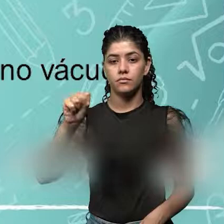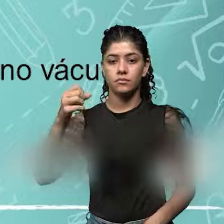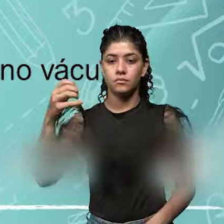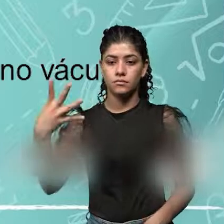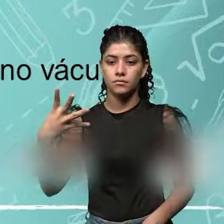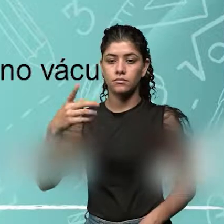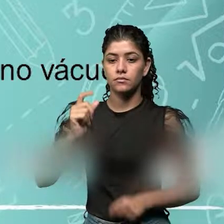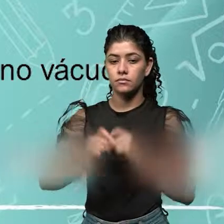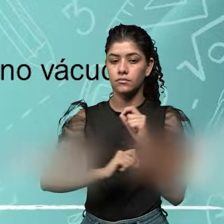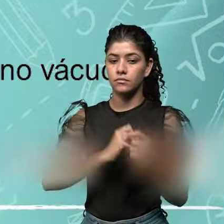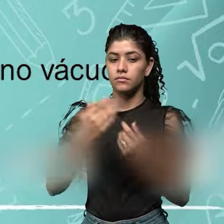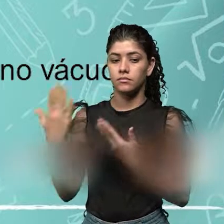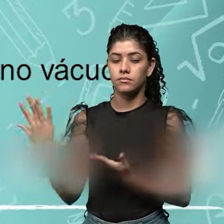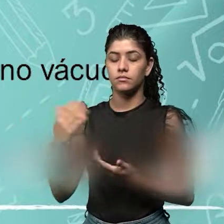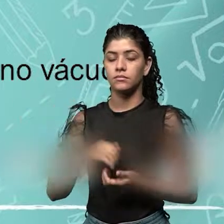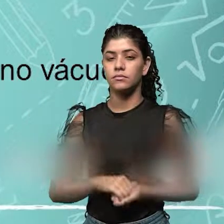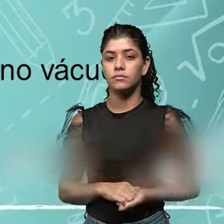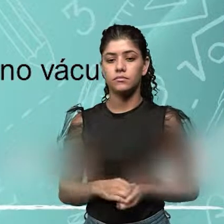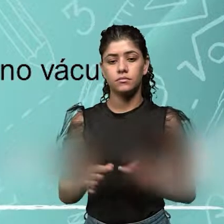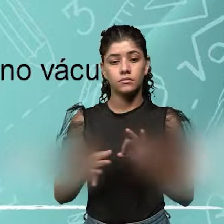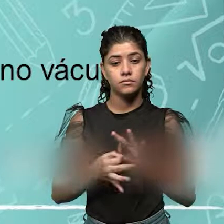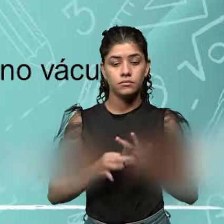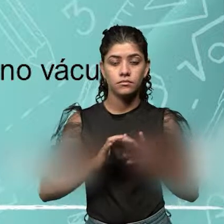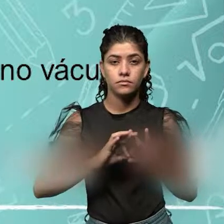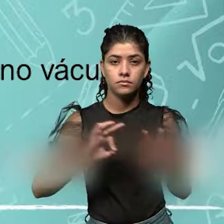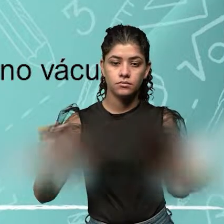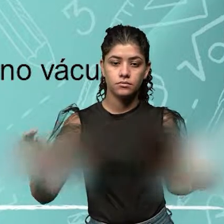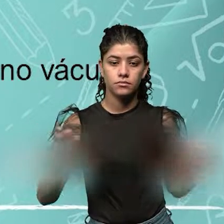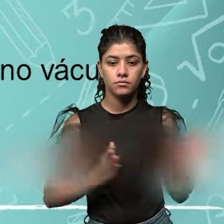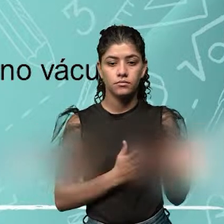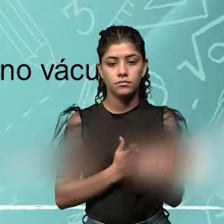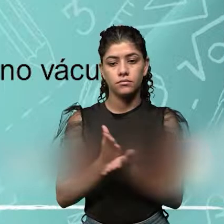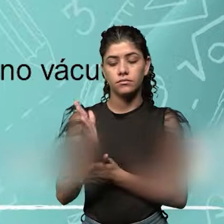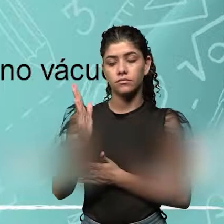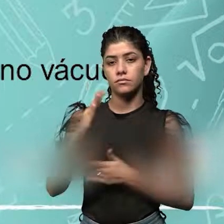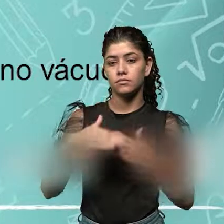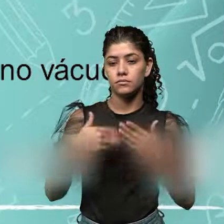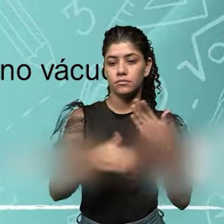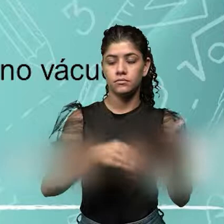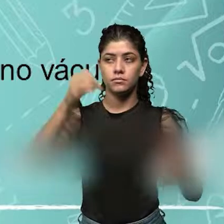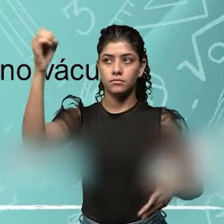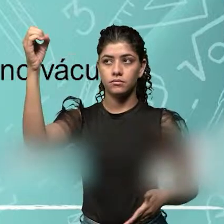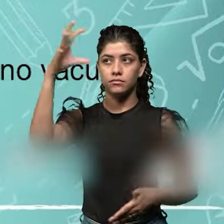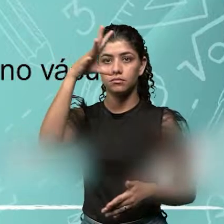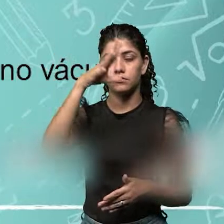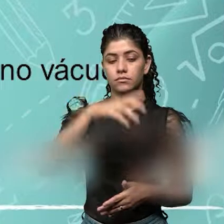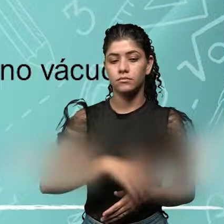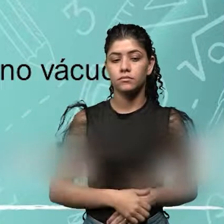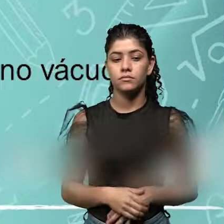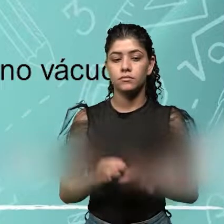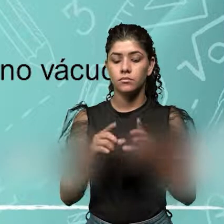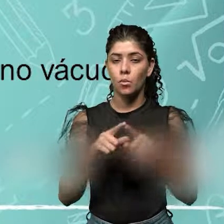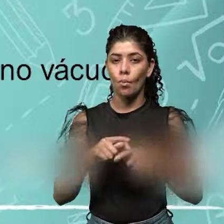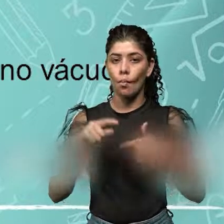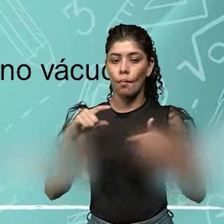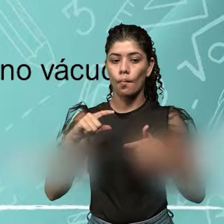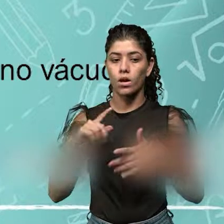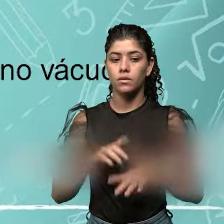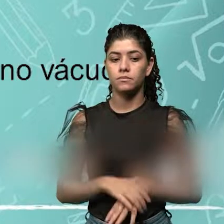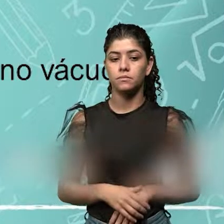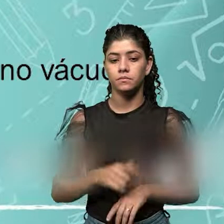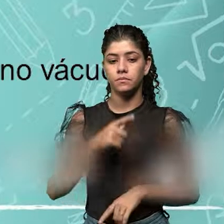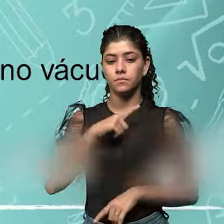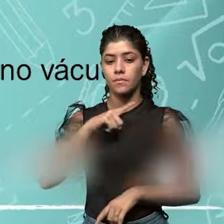assim definiu o metro. É o comprimento do trajeto percorrido pela luz no vácuo durante um